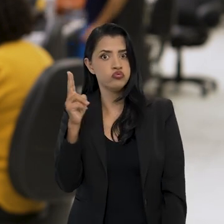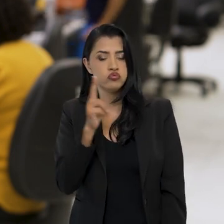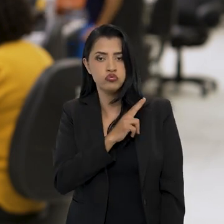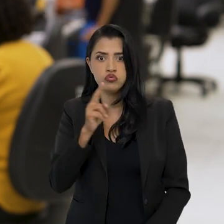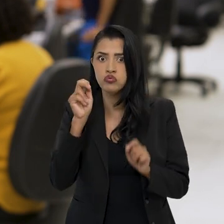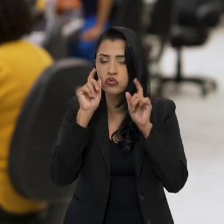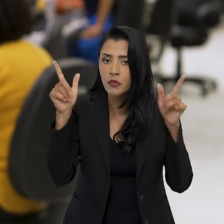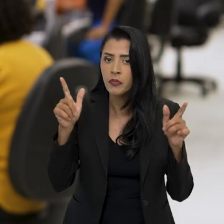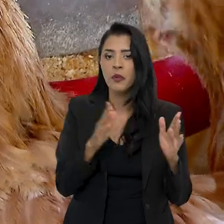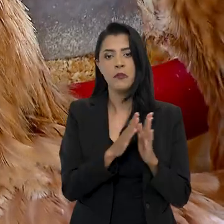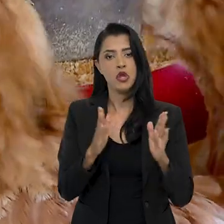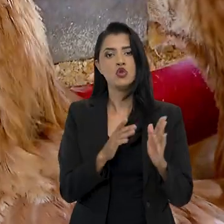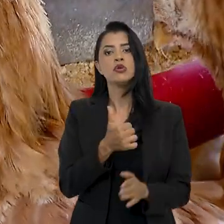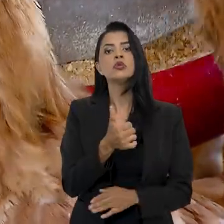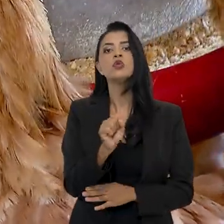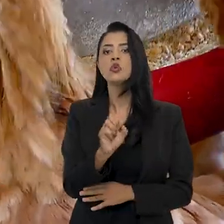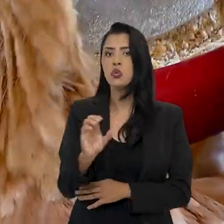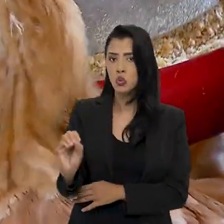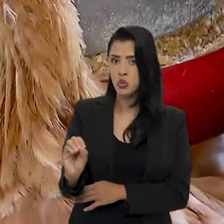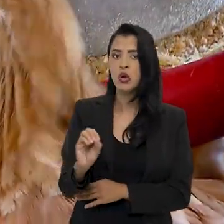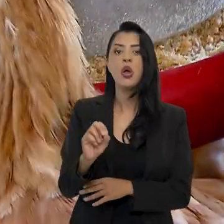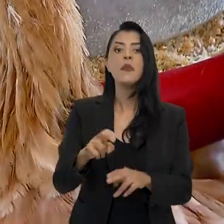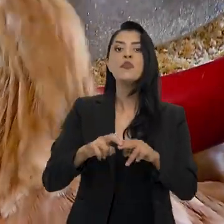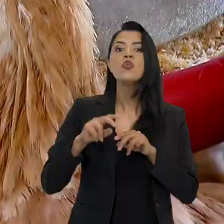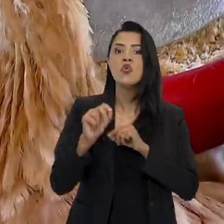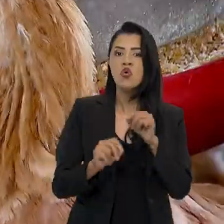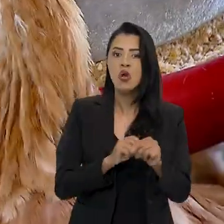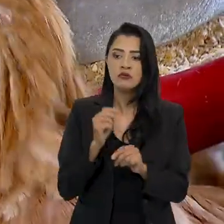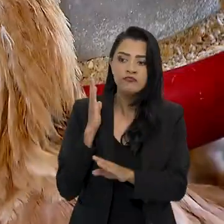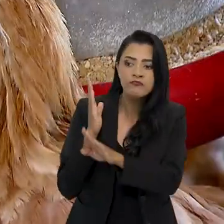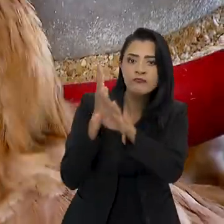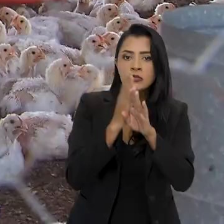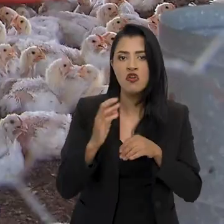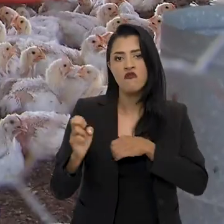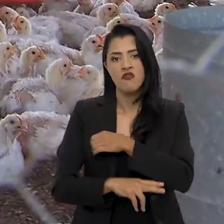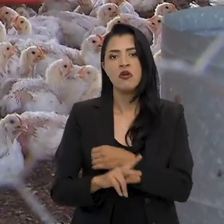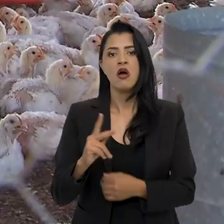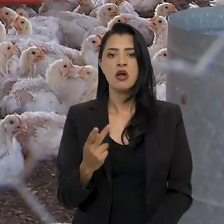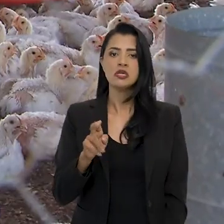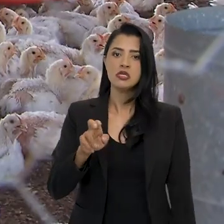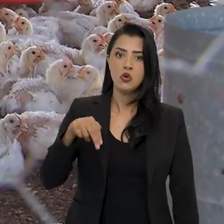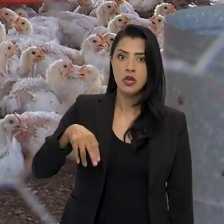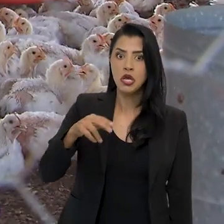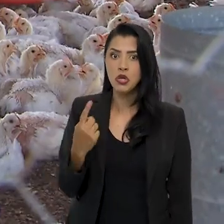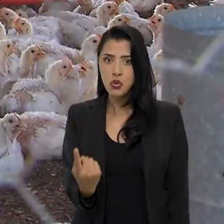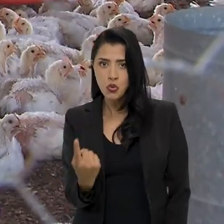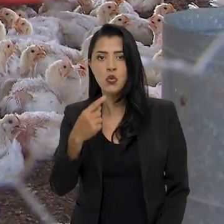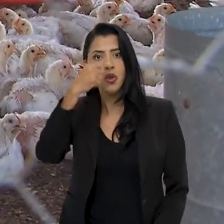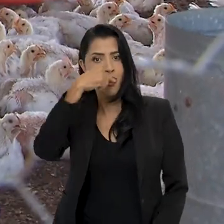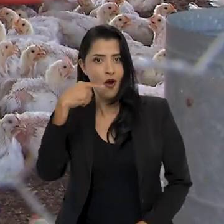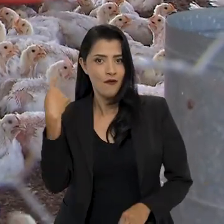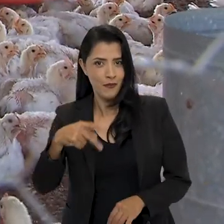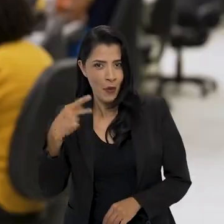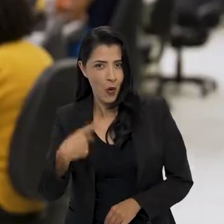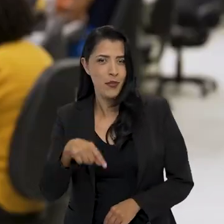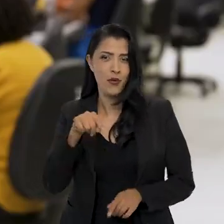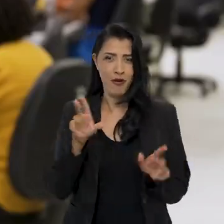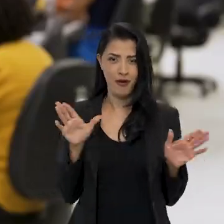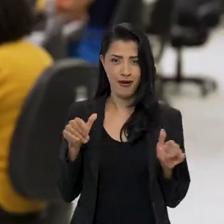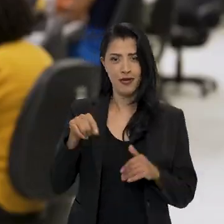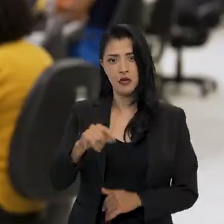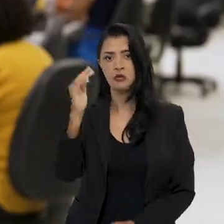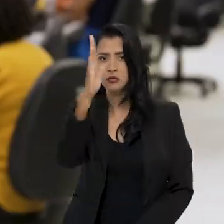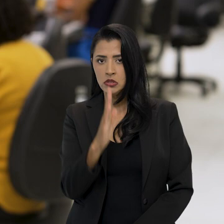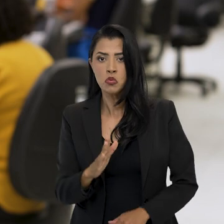emergência por 180 dias por causa da detecção do vírus H5N1 em aves silvestres no Brasil.